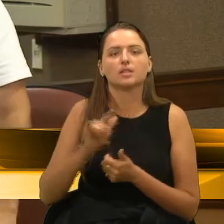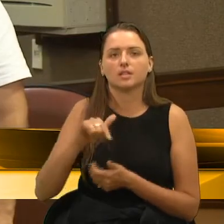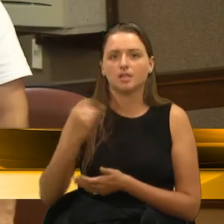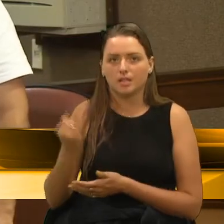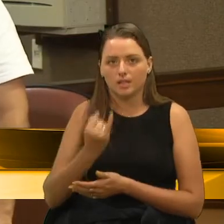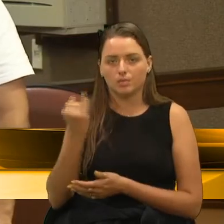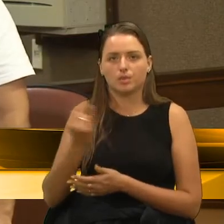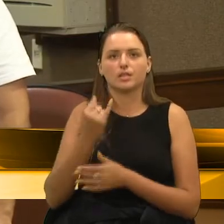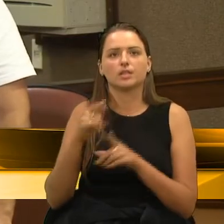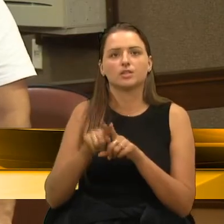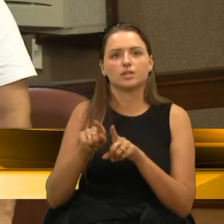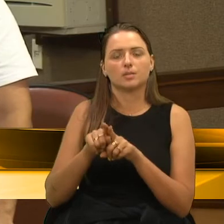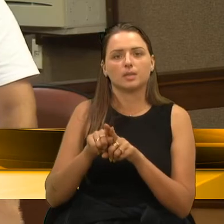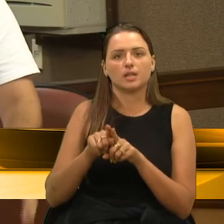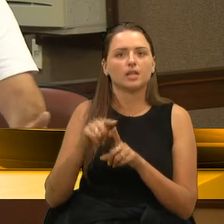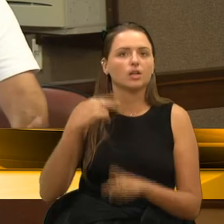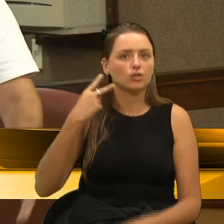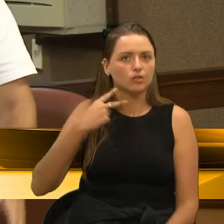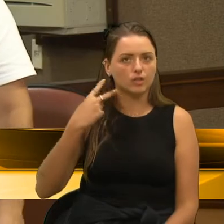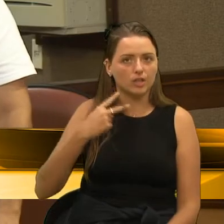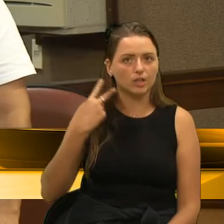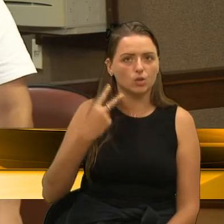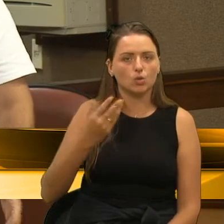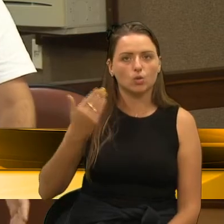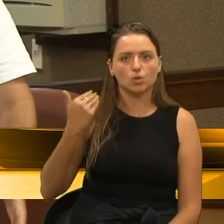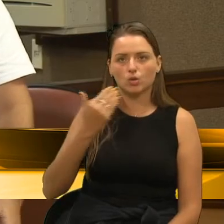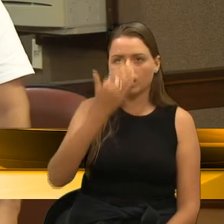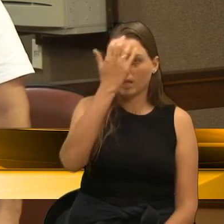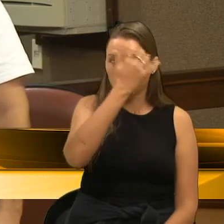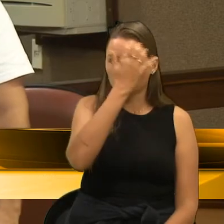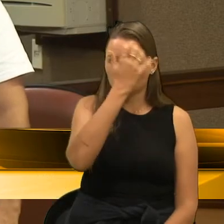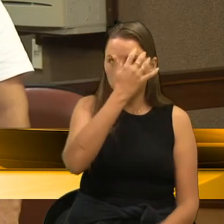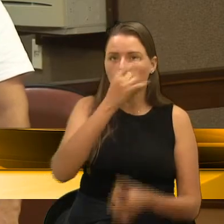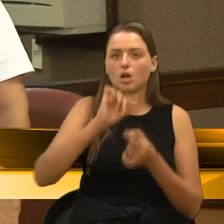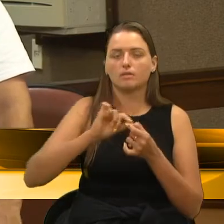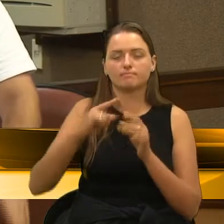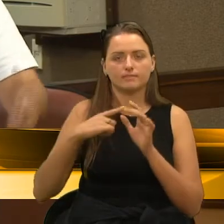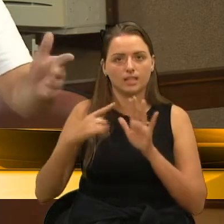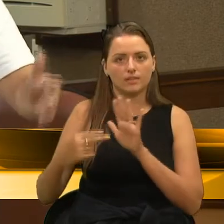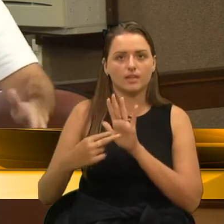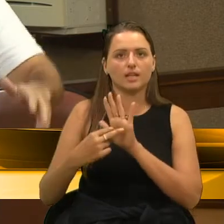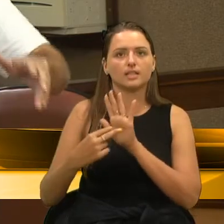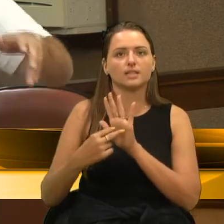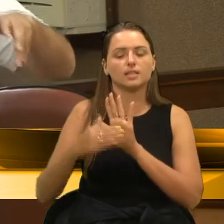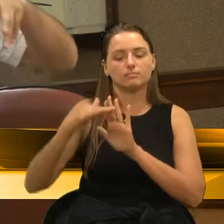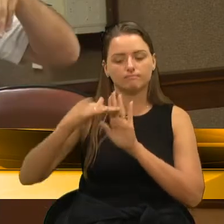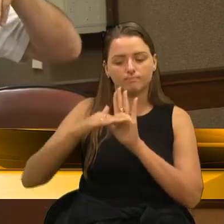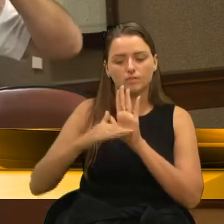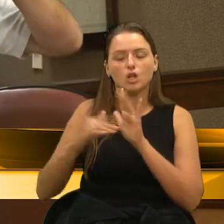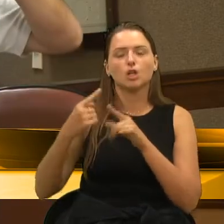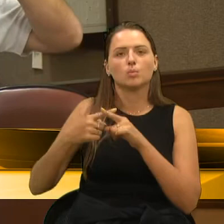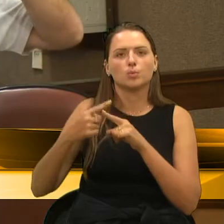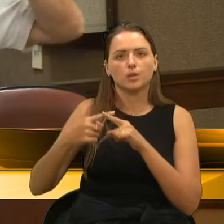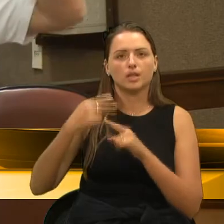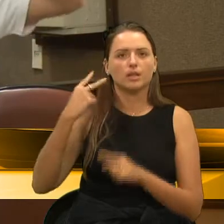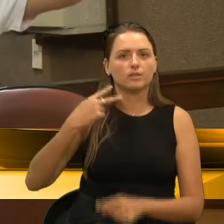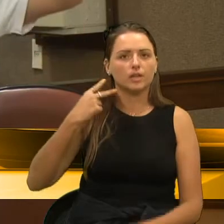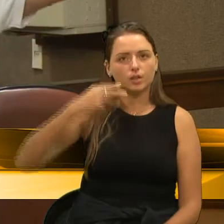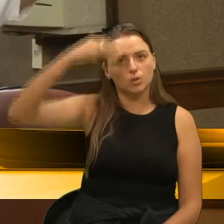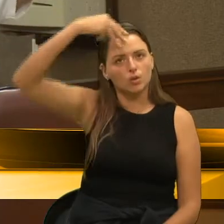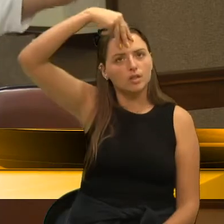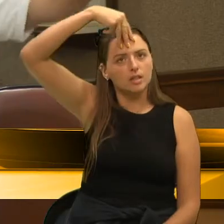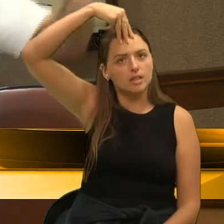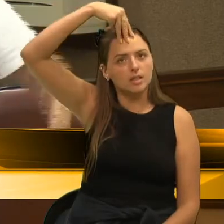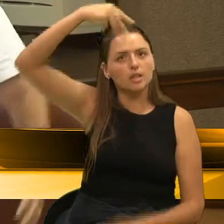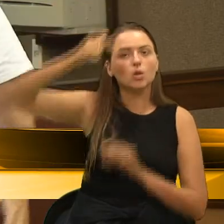certeza, o vereador, na época de Ló, prestou muita atenção nas pautas trazidas, porque o vereador Kiko mostrou até o